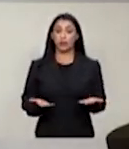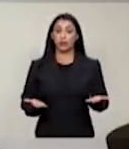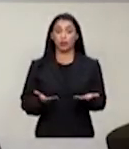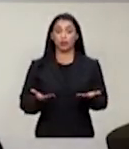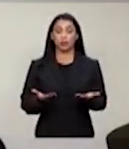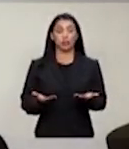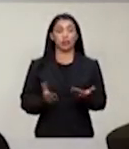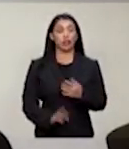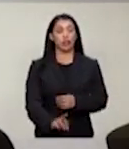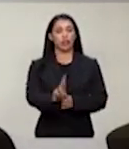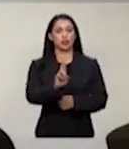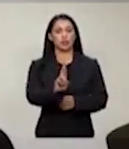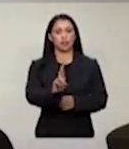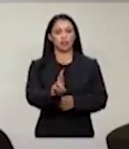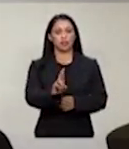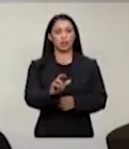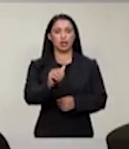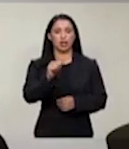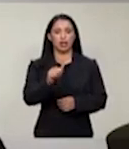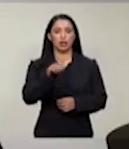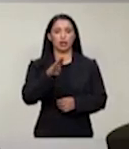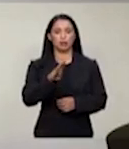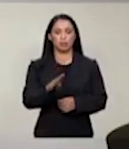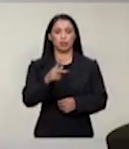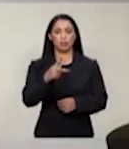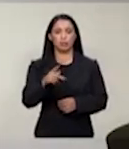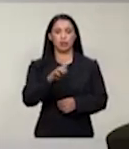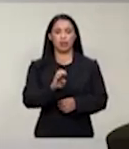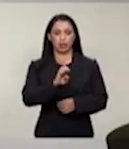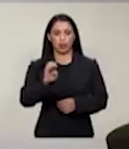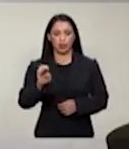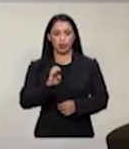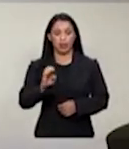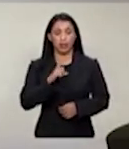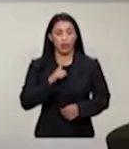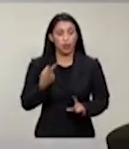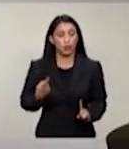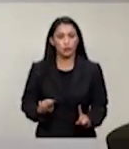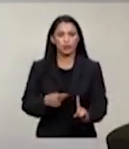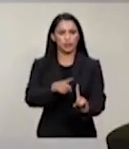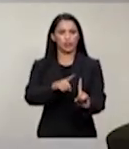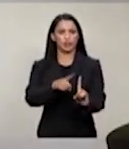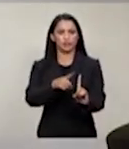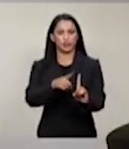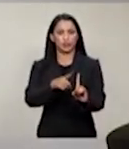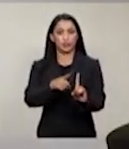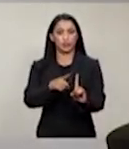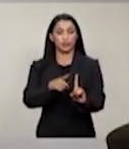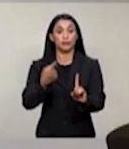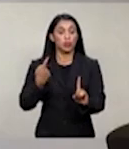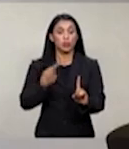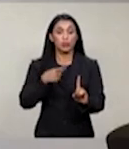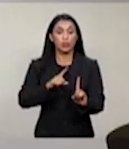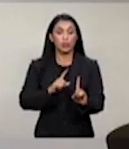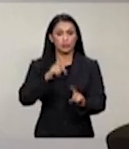representar a VTE, a Associação Brasileira de Pesquisadores em Educação Especial, um grande desafio. E um desafio